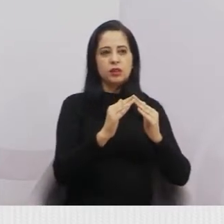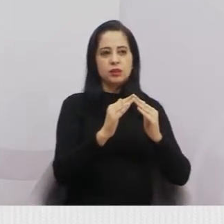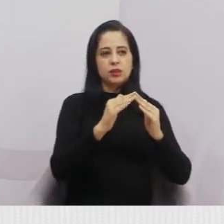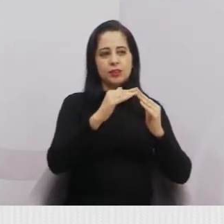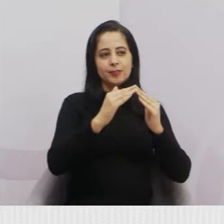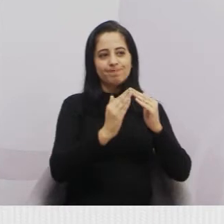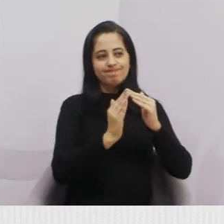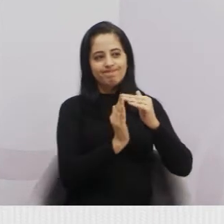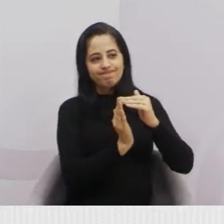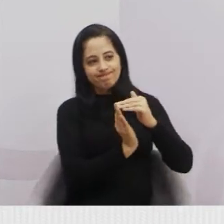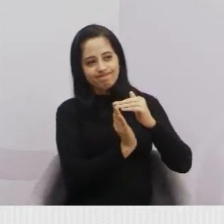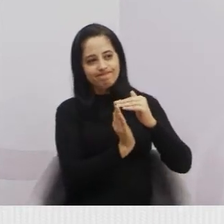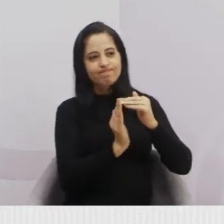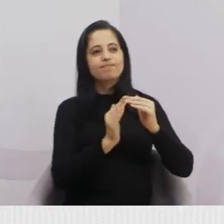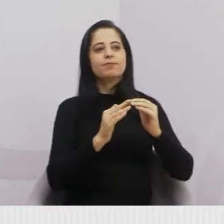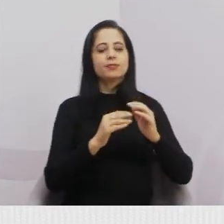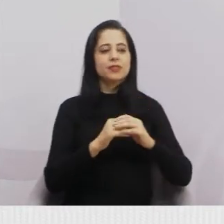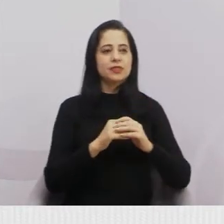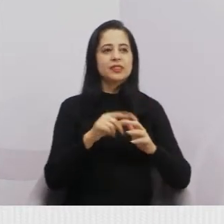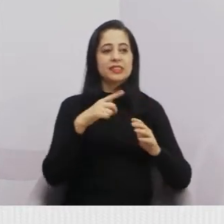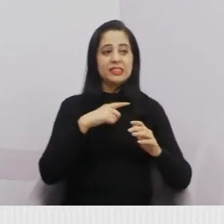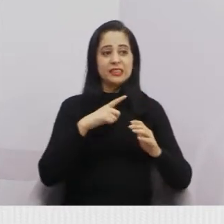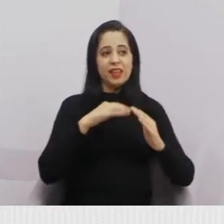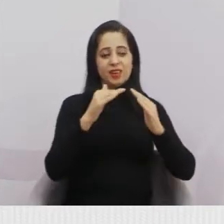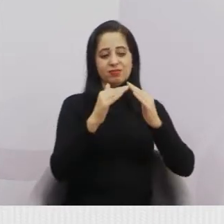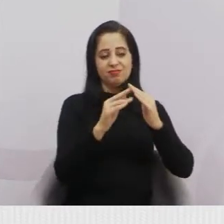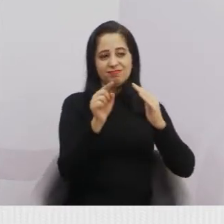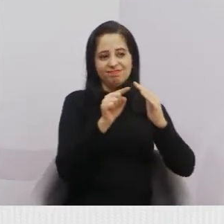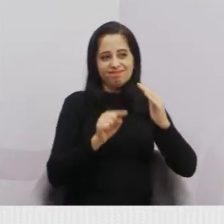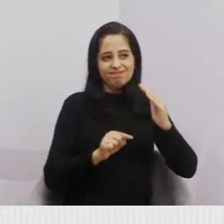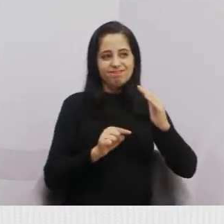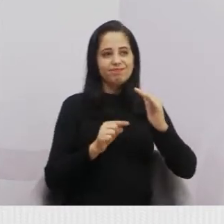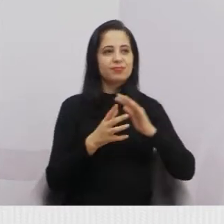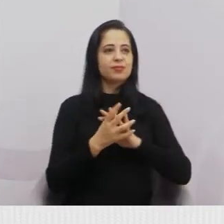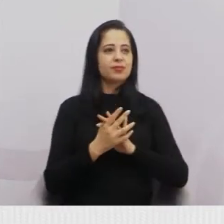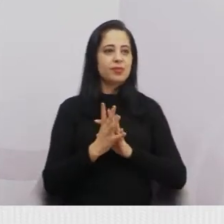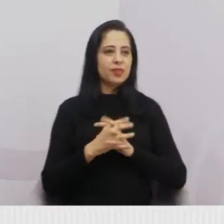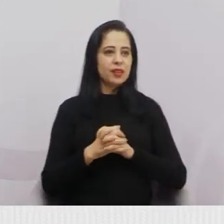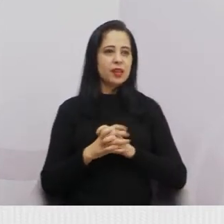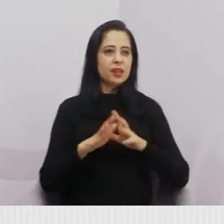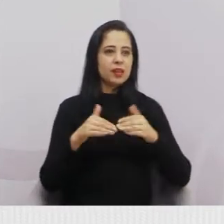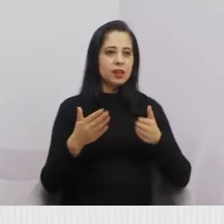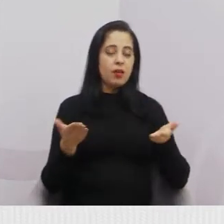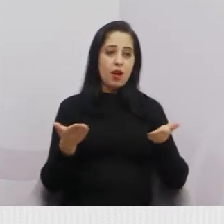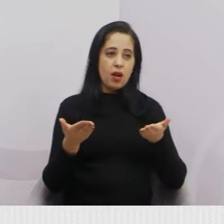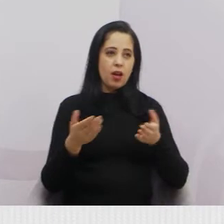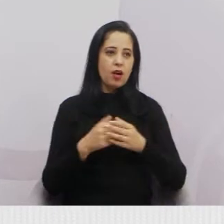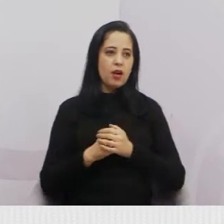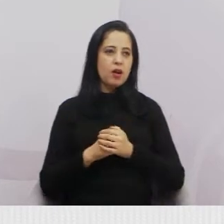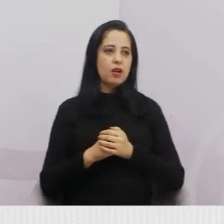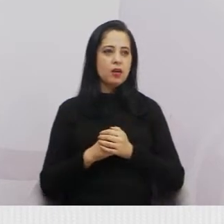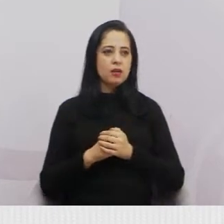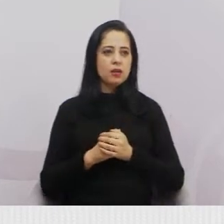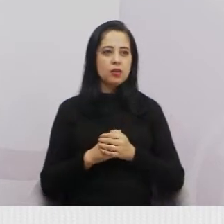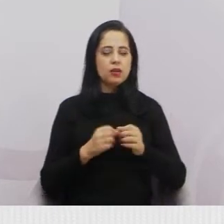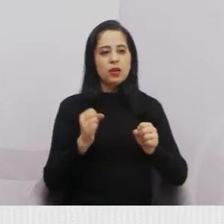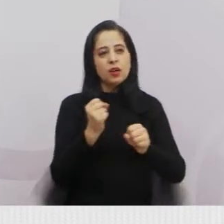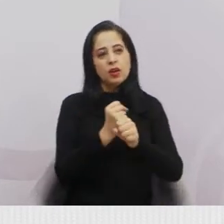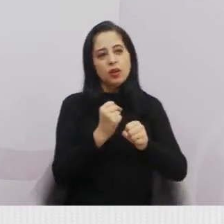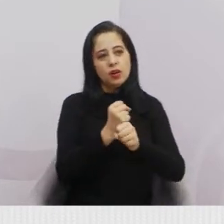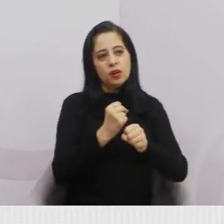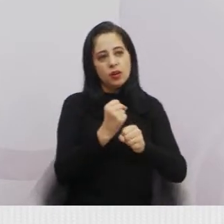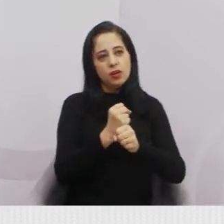rachaduras e tudo mais. Aí, estão fazendo agora uma obra